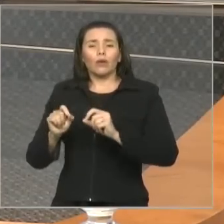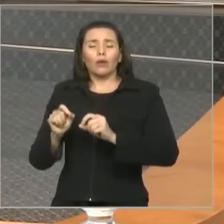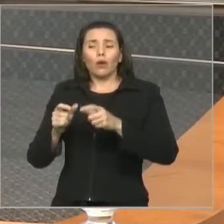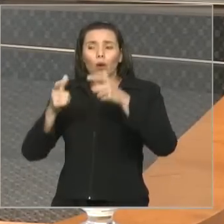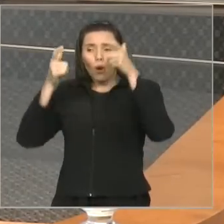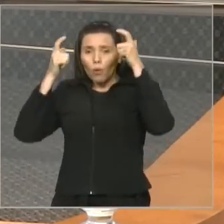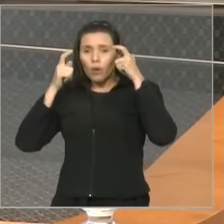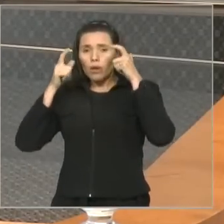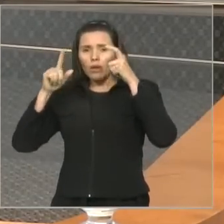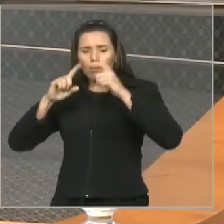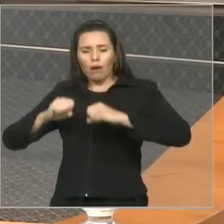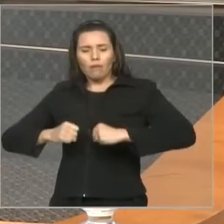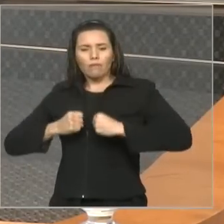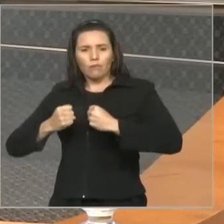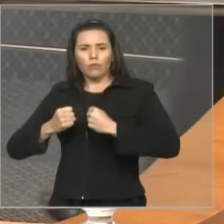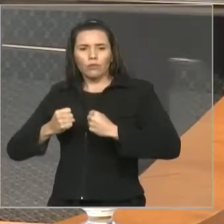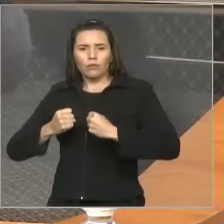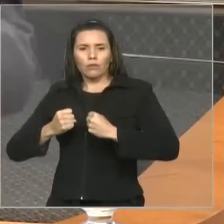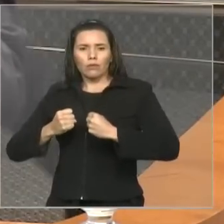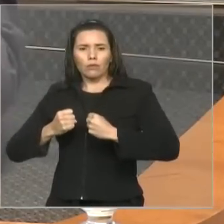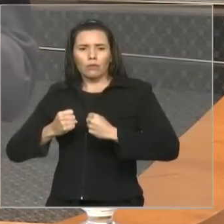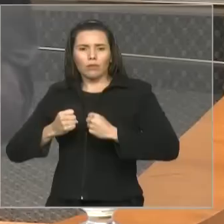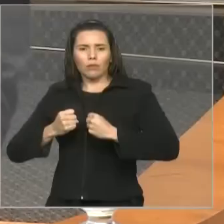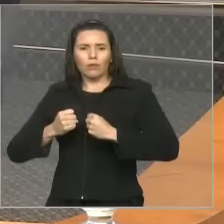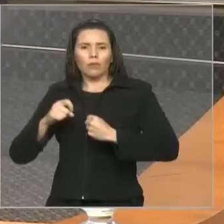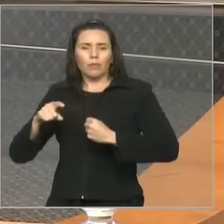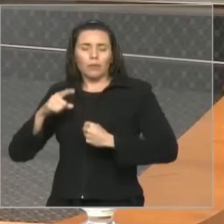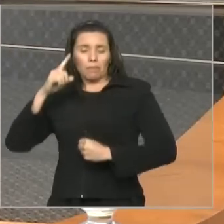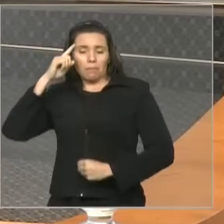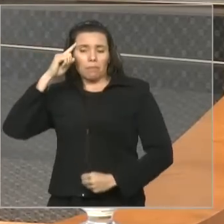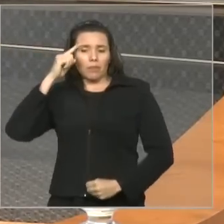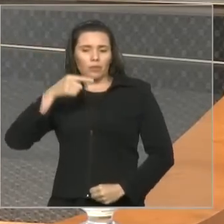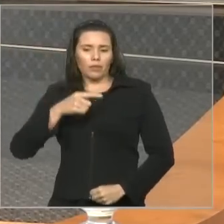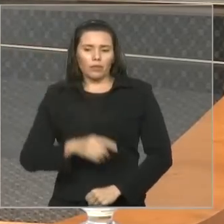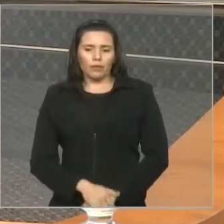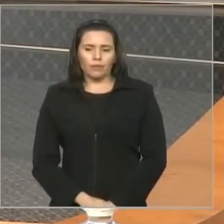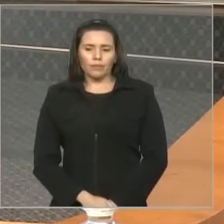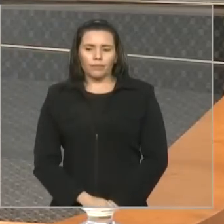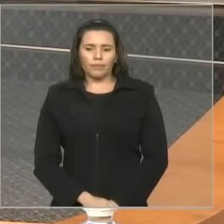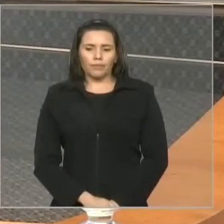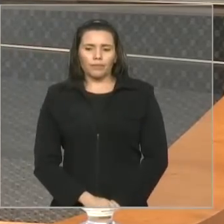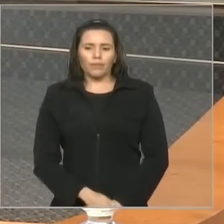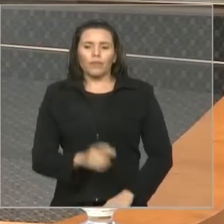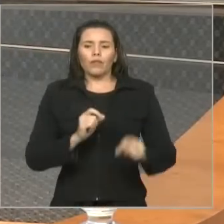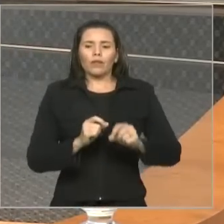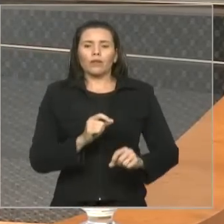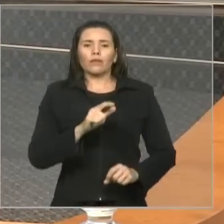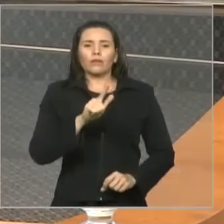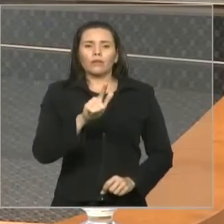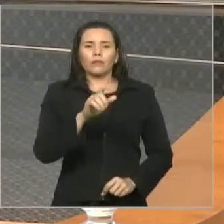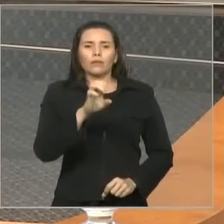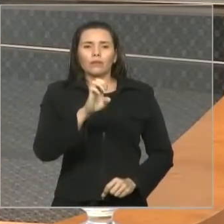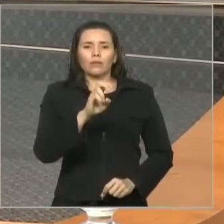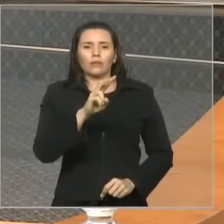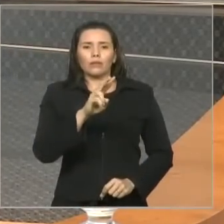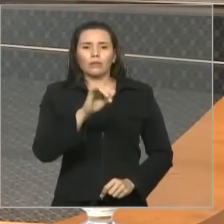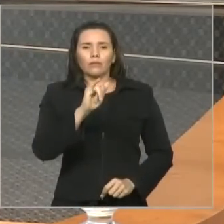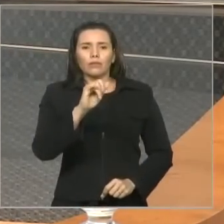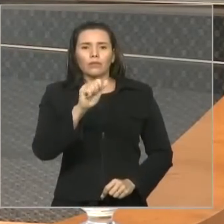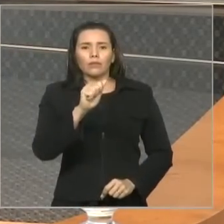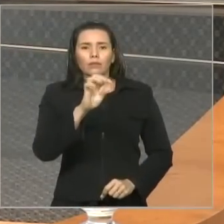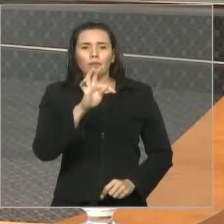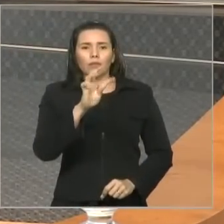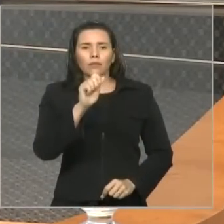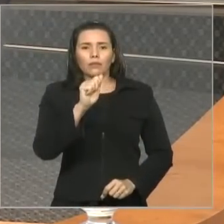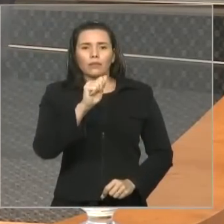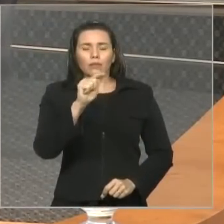homem se digladiando com o homem. Mais tarde, nós percebemos que Leviatã era um monstro, que nada mais é do próprio Estado, comendo todos que estão